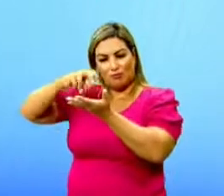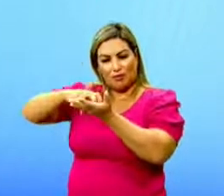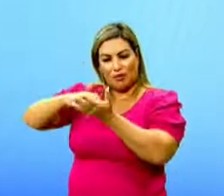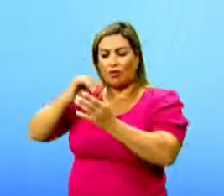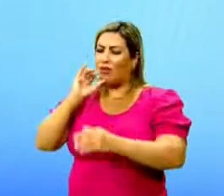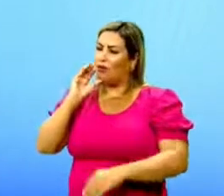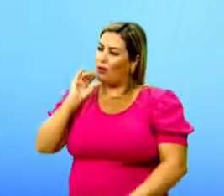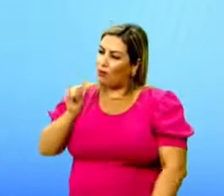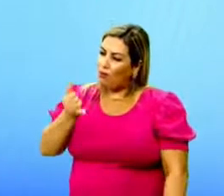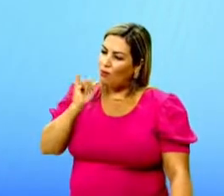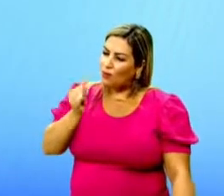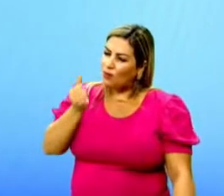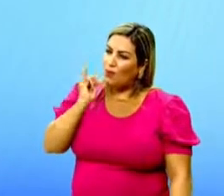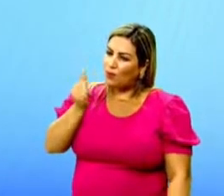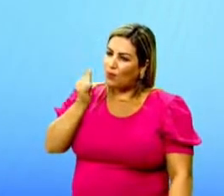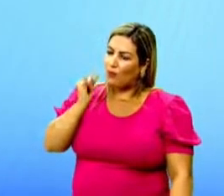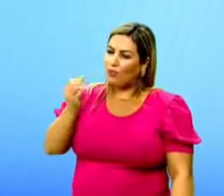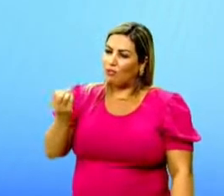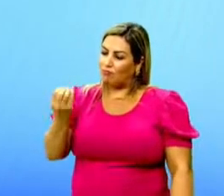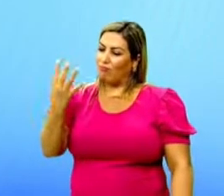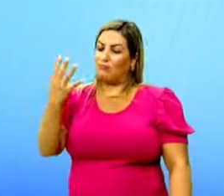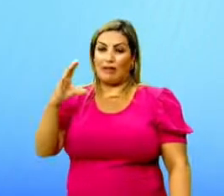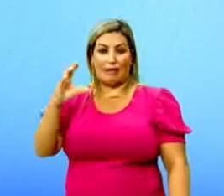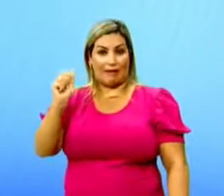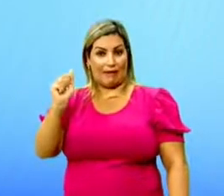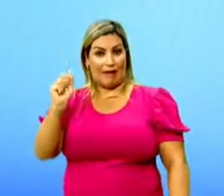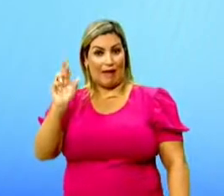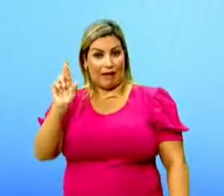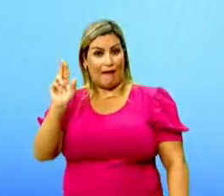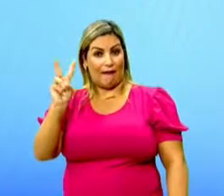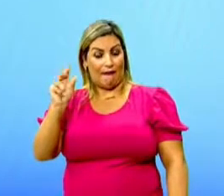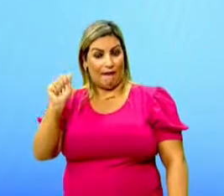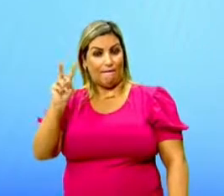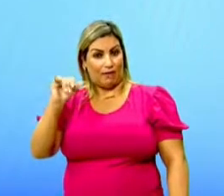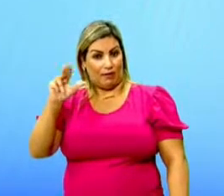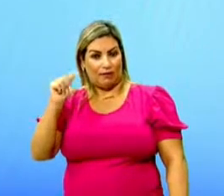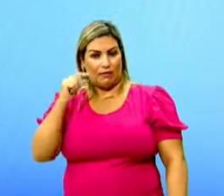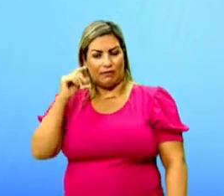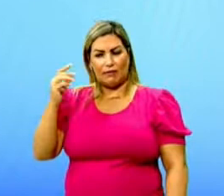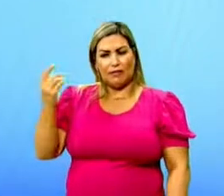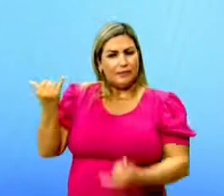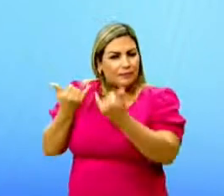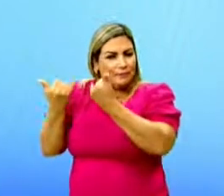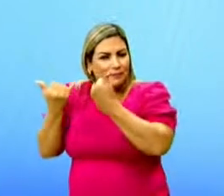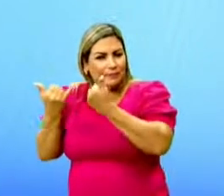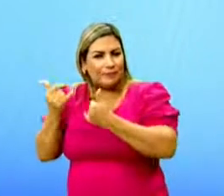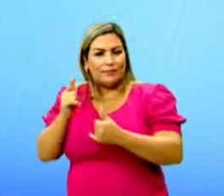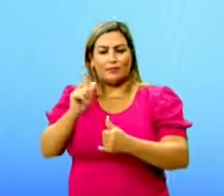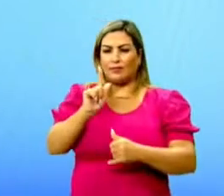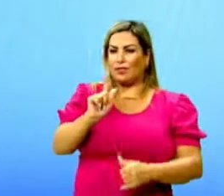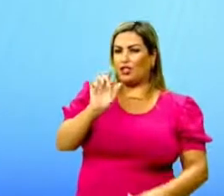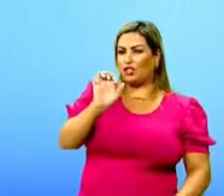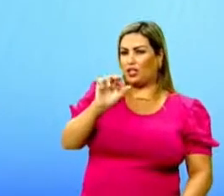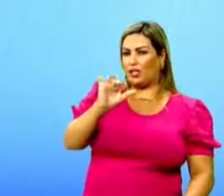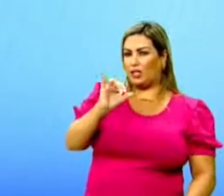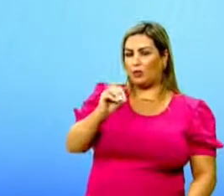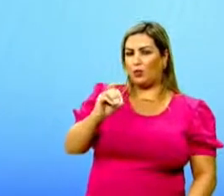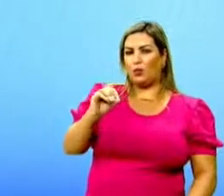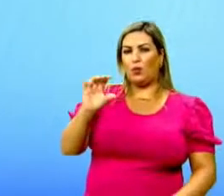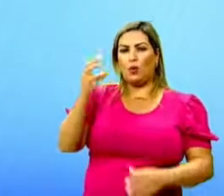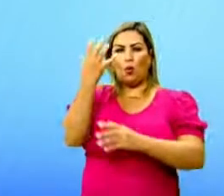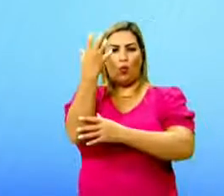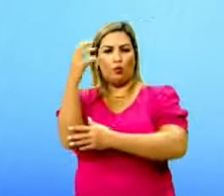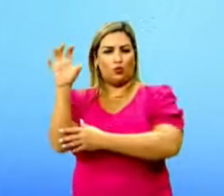coisas a uma cravina, e escutando o que lhes confiava um gerânio. O girassol